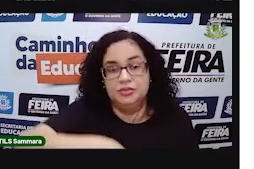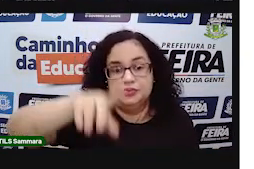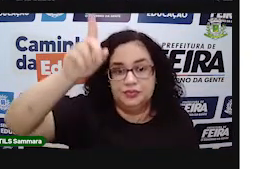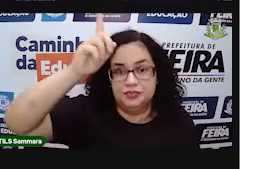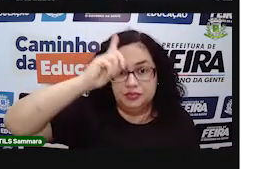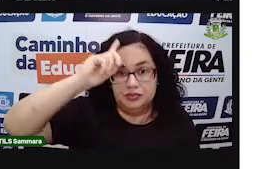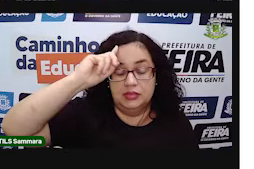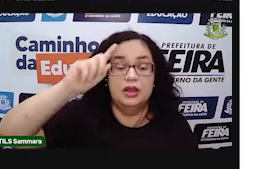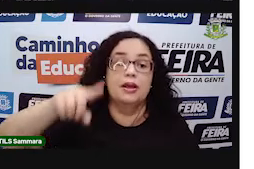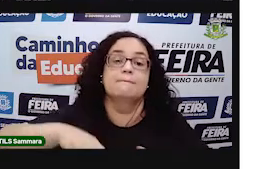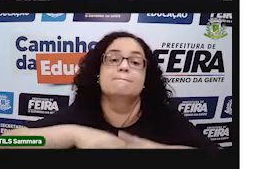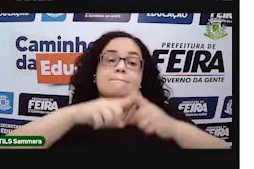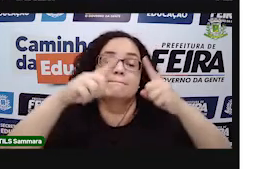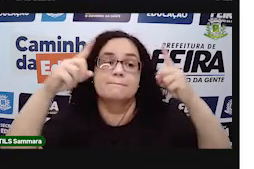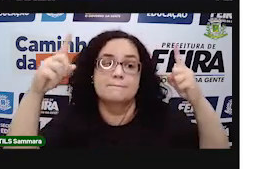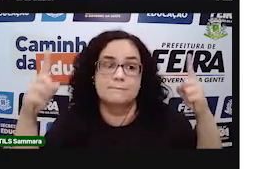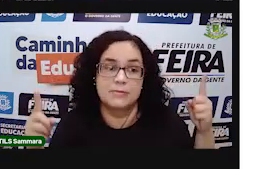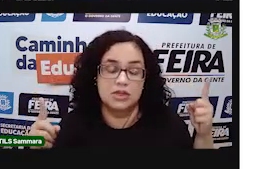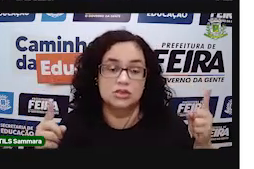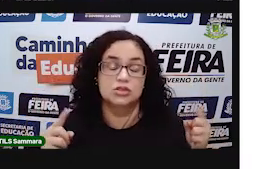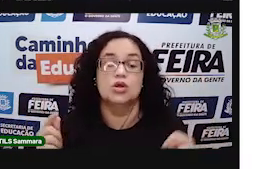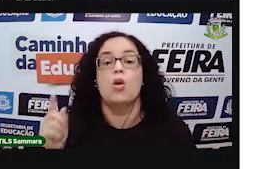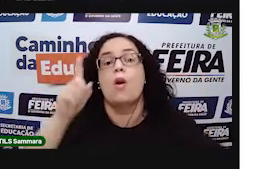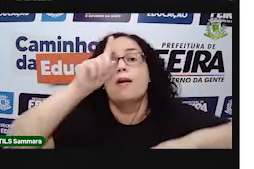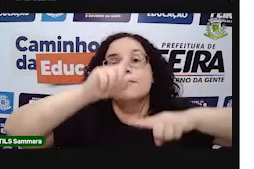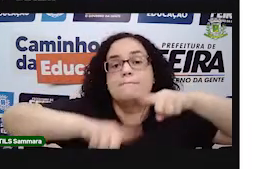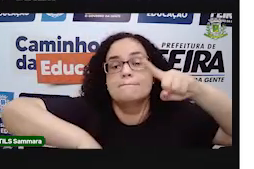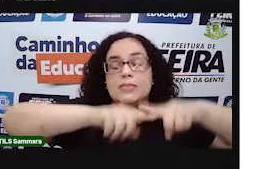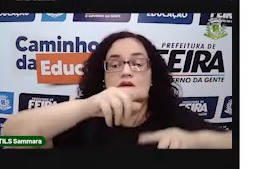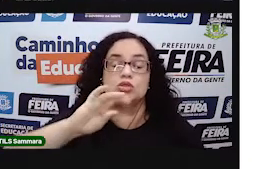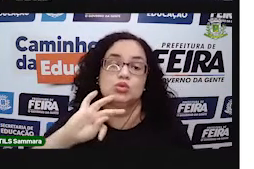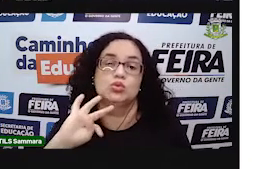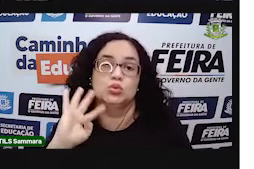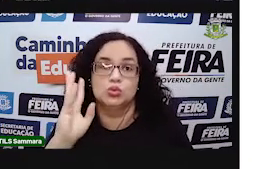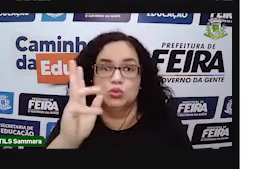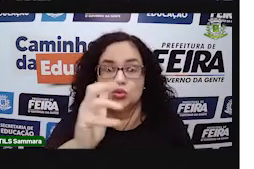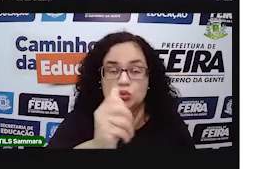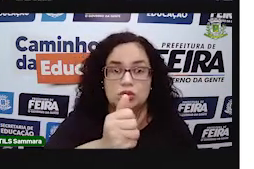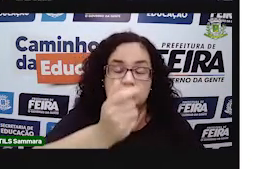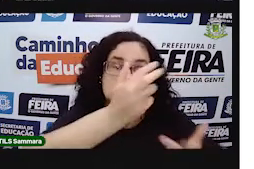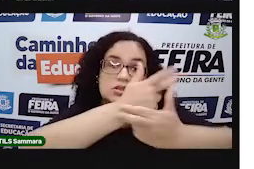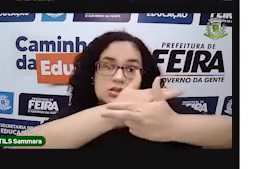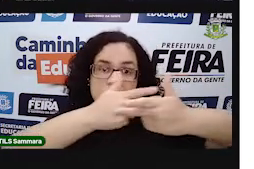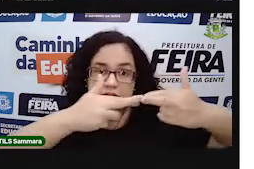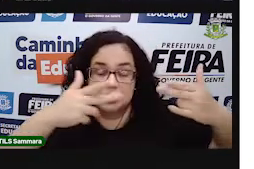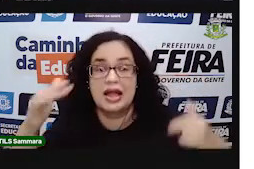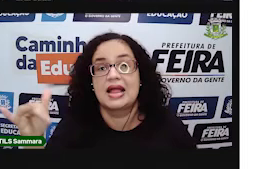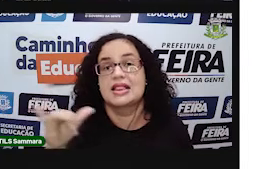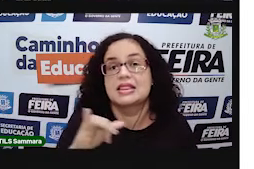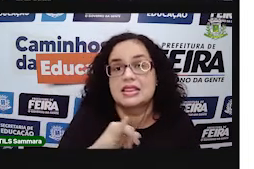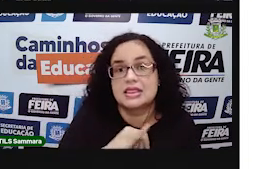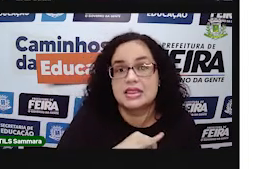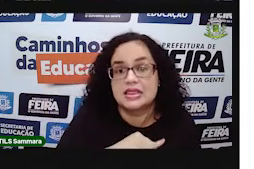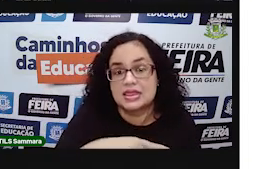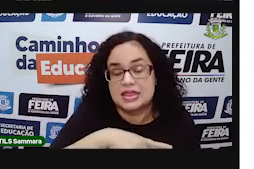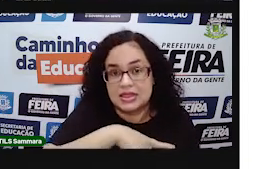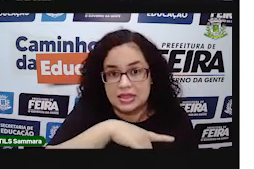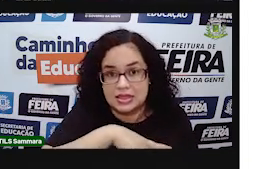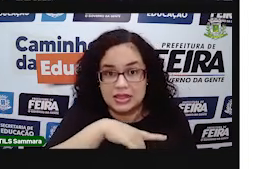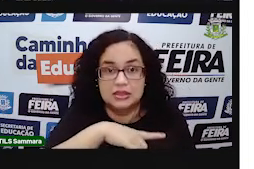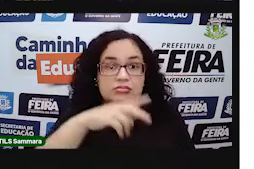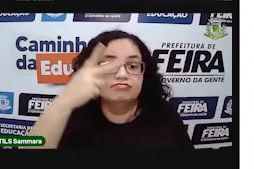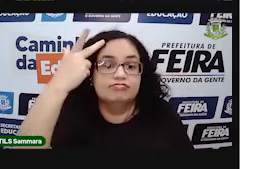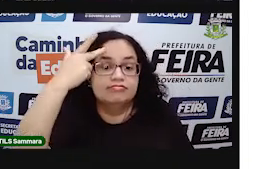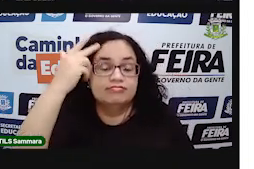dia a dia. Mas o que é que todos esses objetos, todas essas coisas, eles têm em comum? O que é que